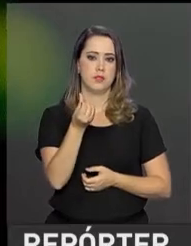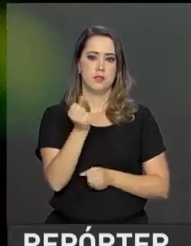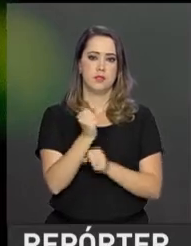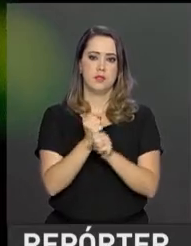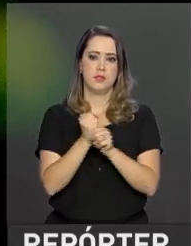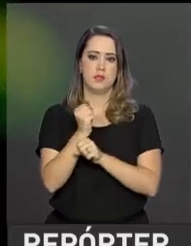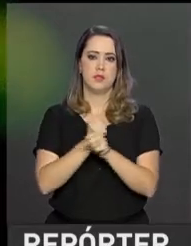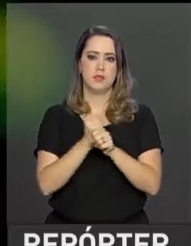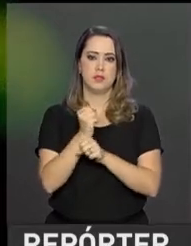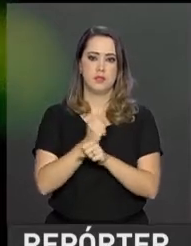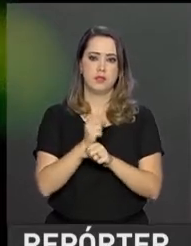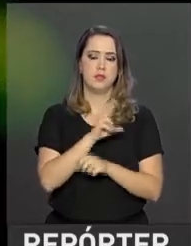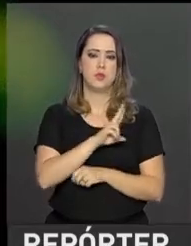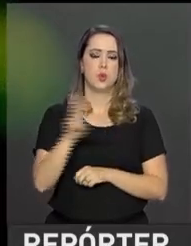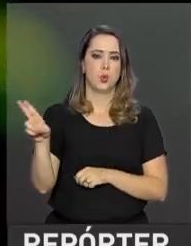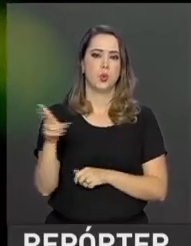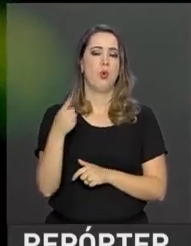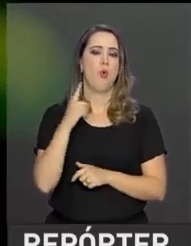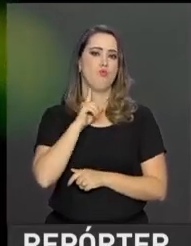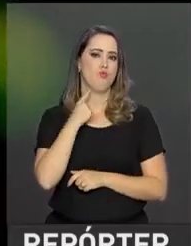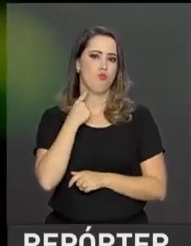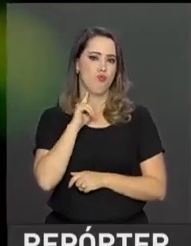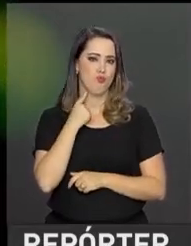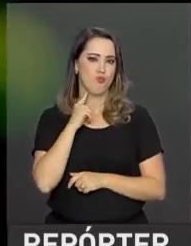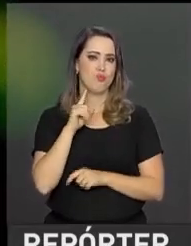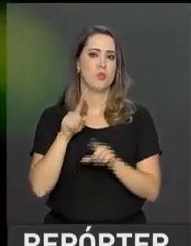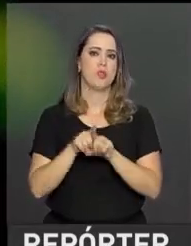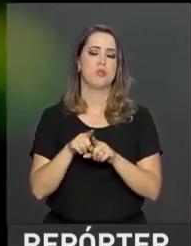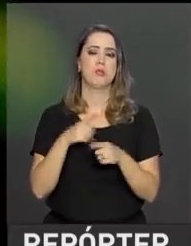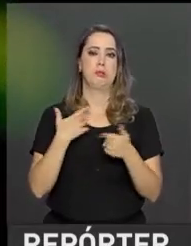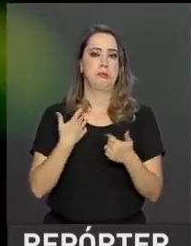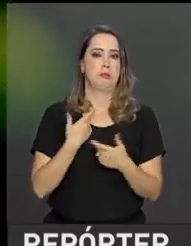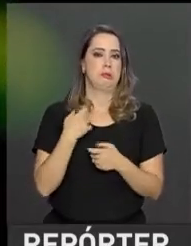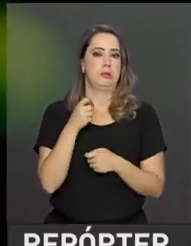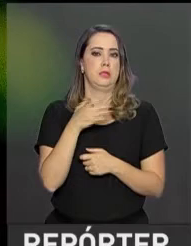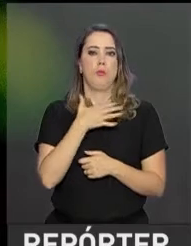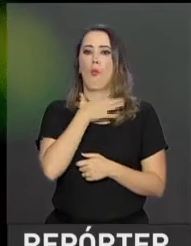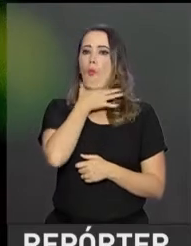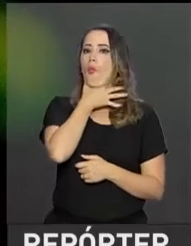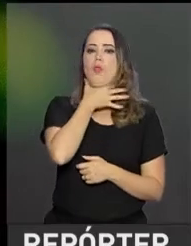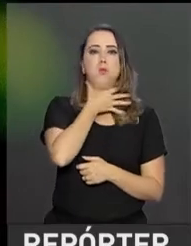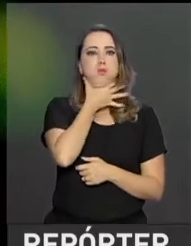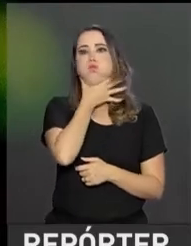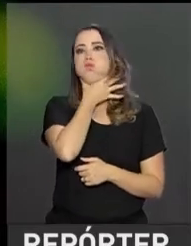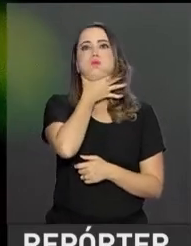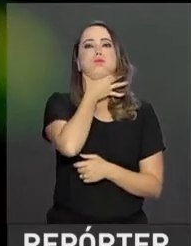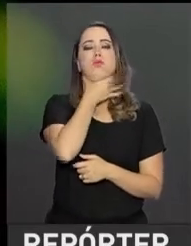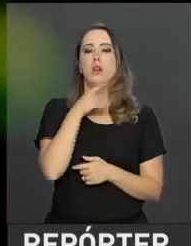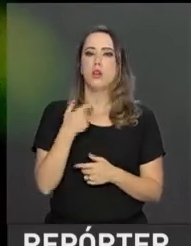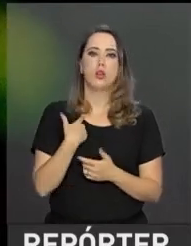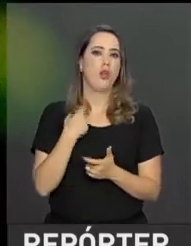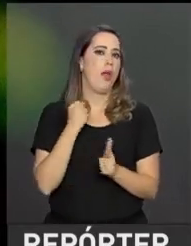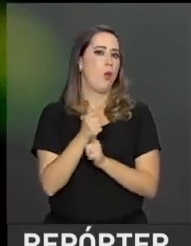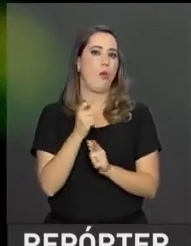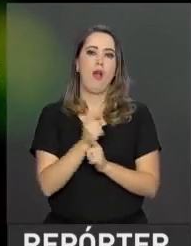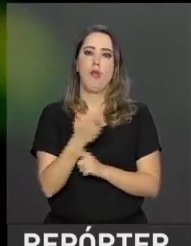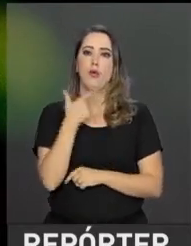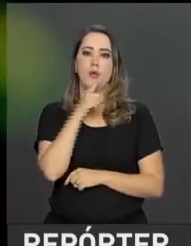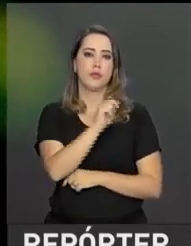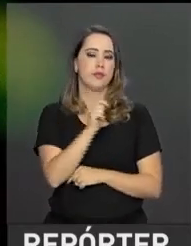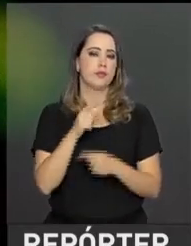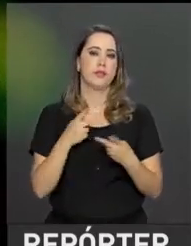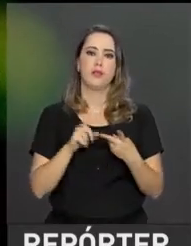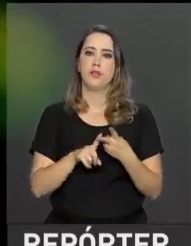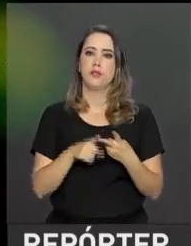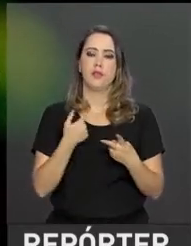com o meu nome sujo, desde que minha filha nasceu e passando por muitos apertos, assim, de querer tentar alugar um apartamento e não ter um fiador e